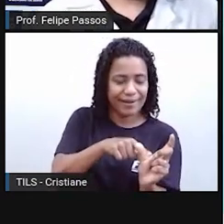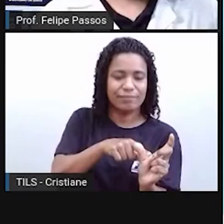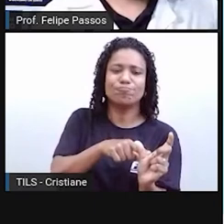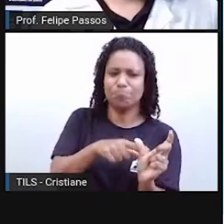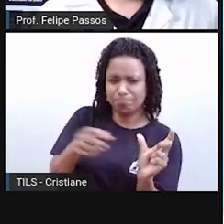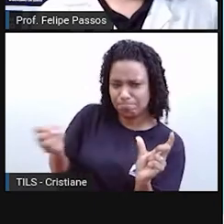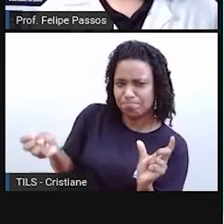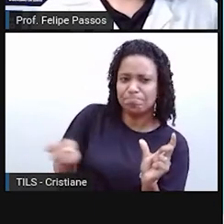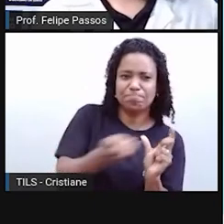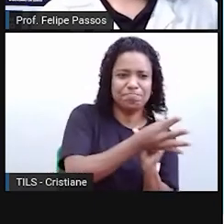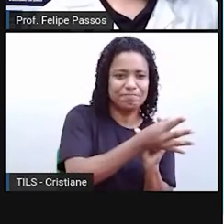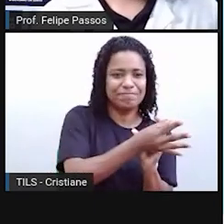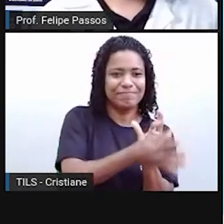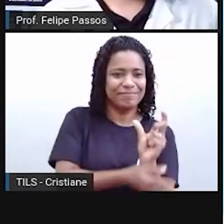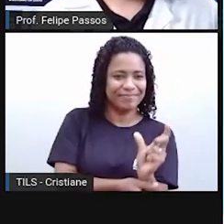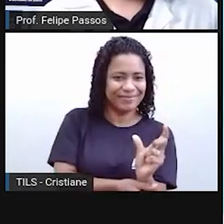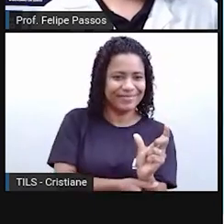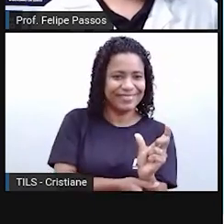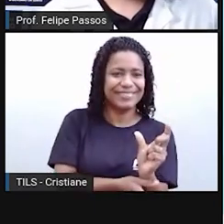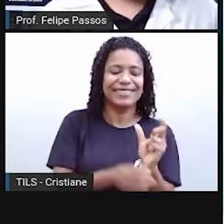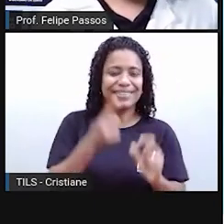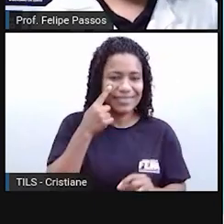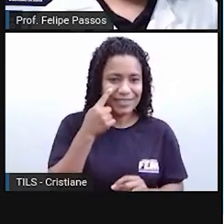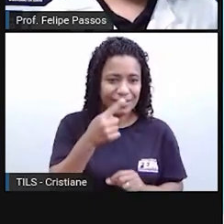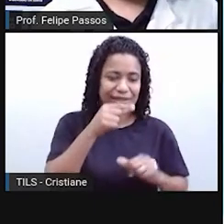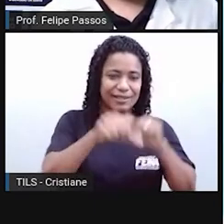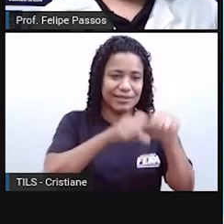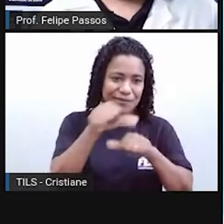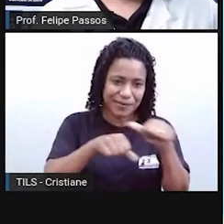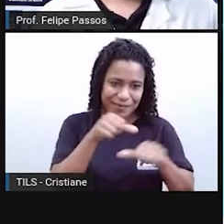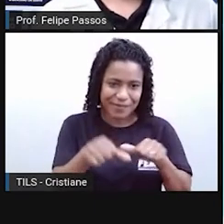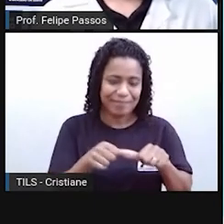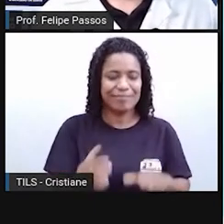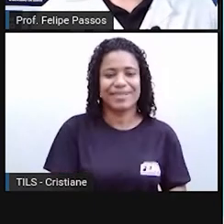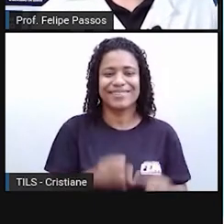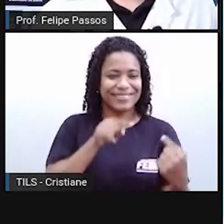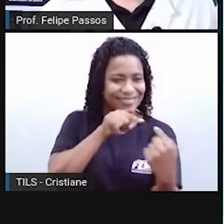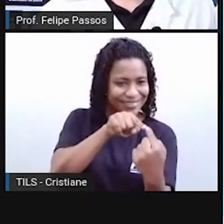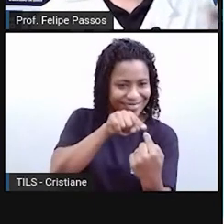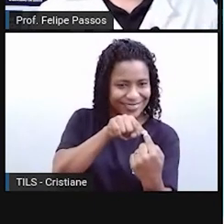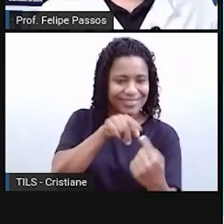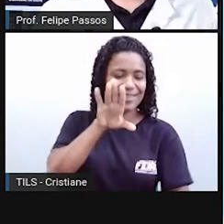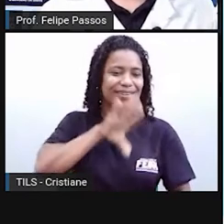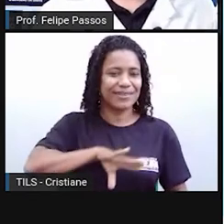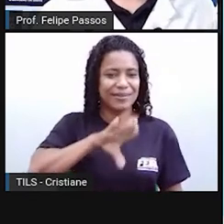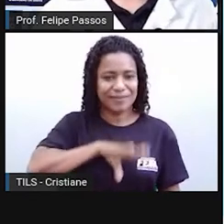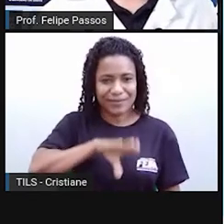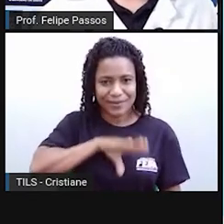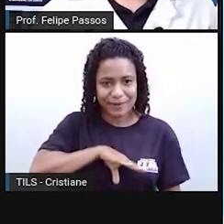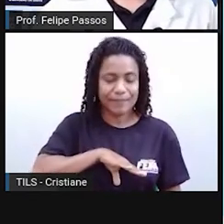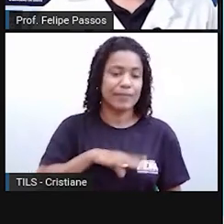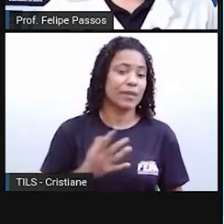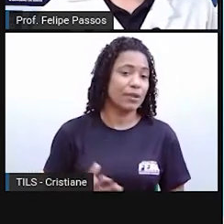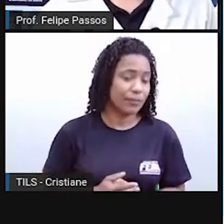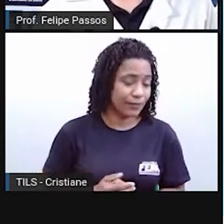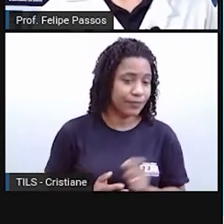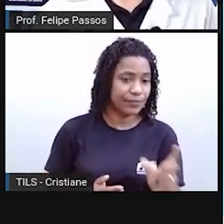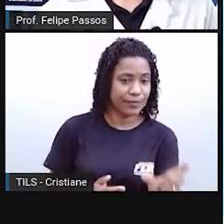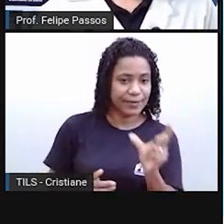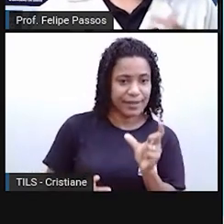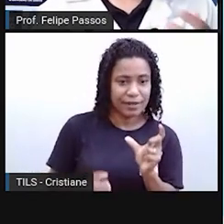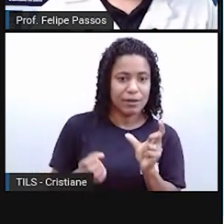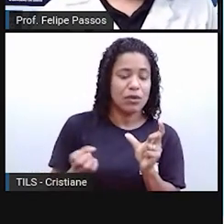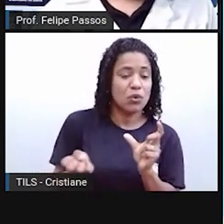essa palavra para ela ficar mais acessível para a gente. Então, o neologismo, ele pode ser de duas formas. Ou a palavra,